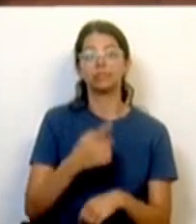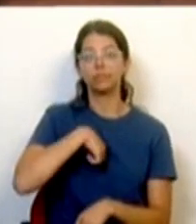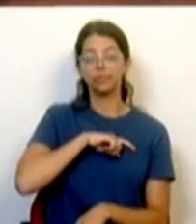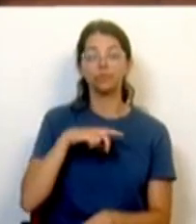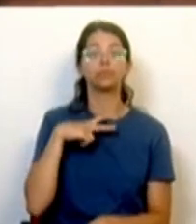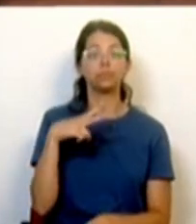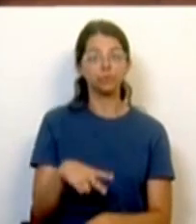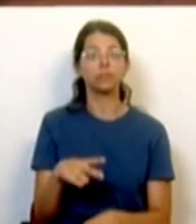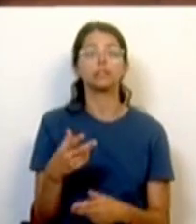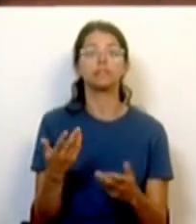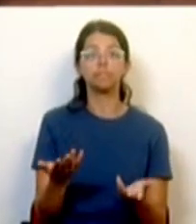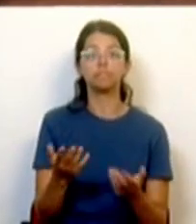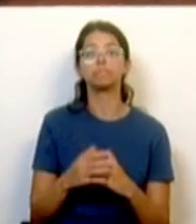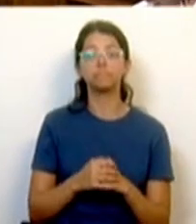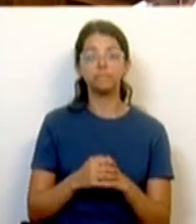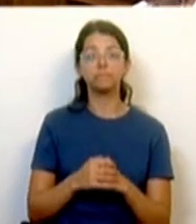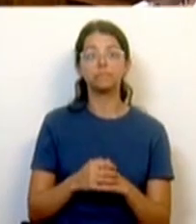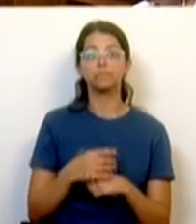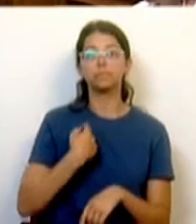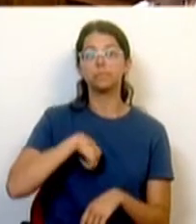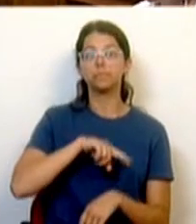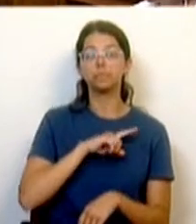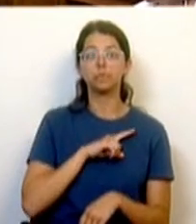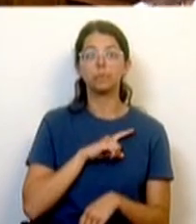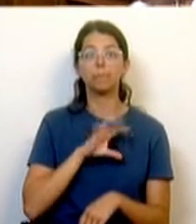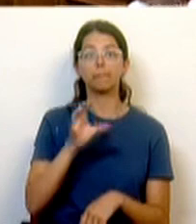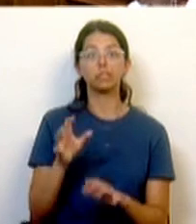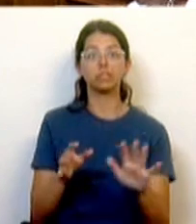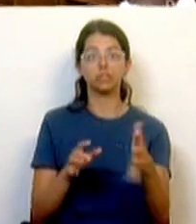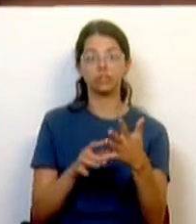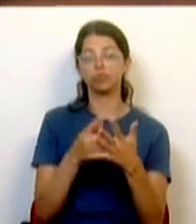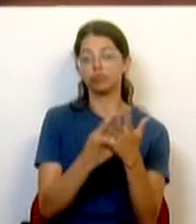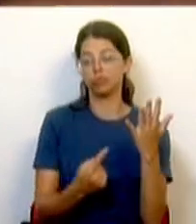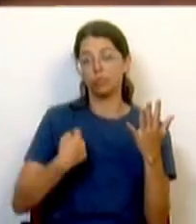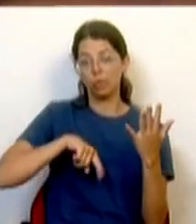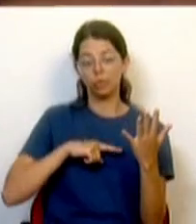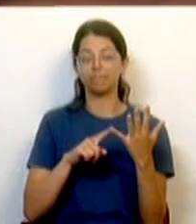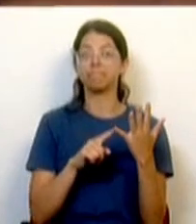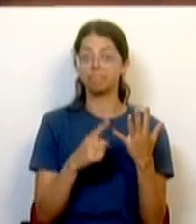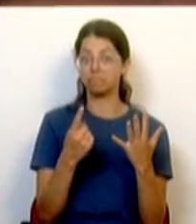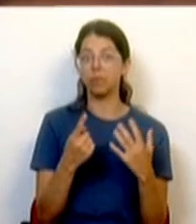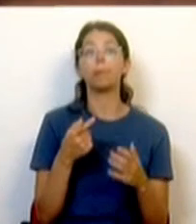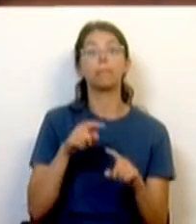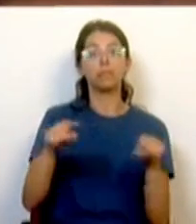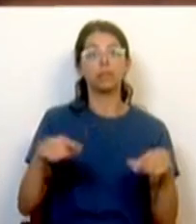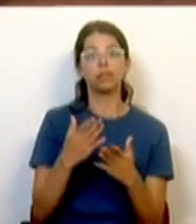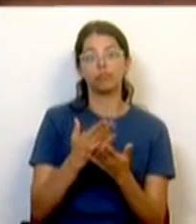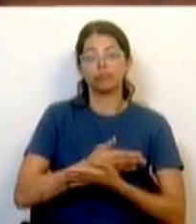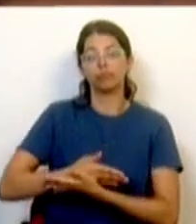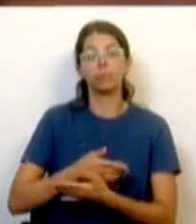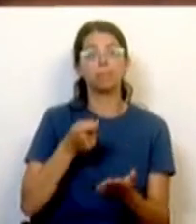somos um dos cinco países no mundo com gratuidade das creches